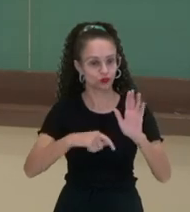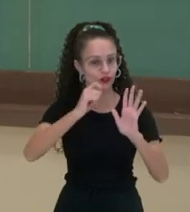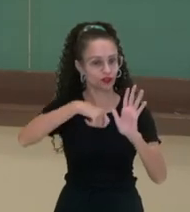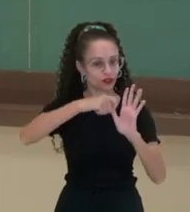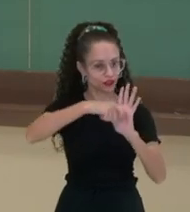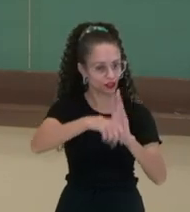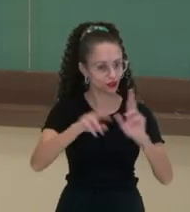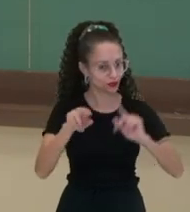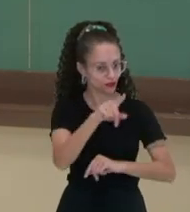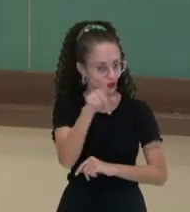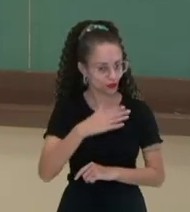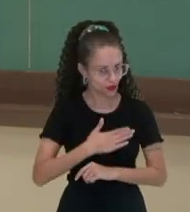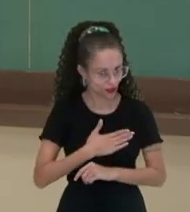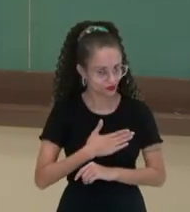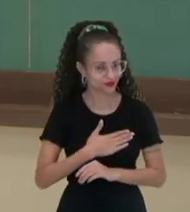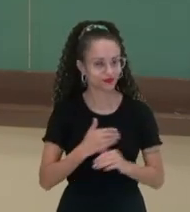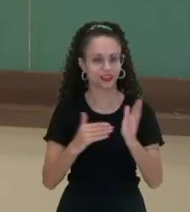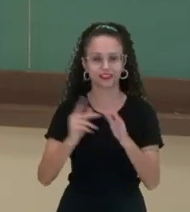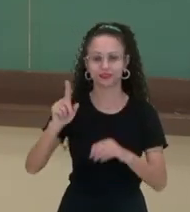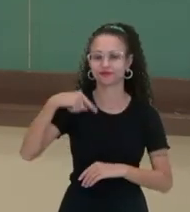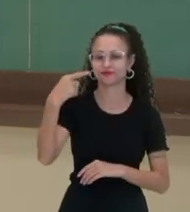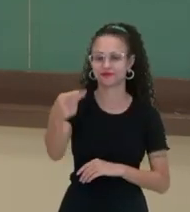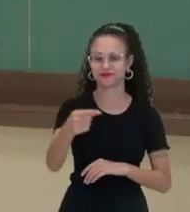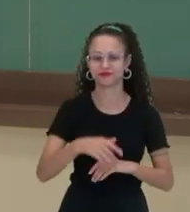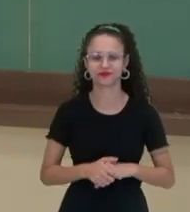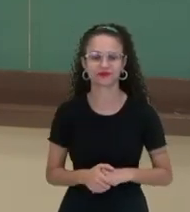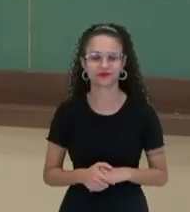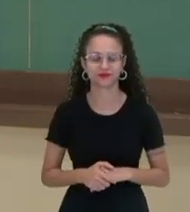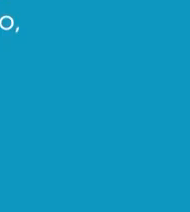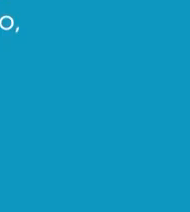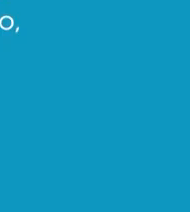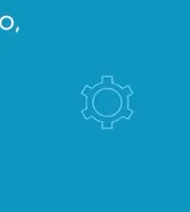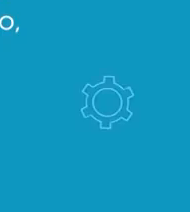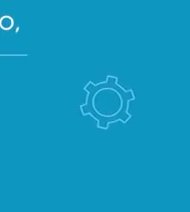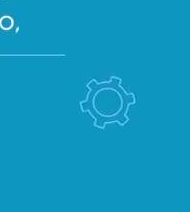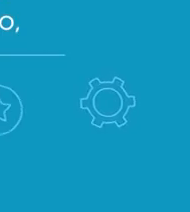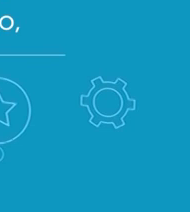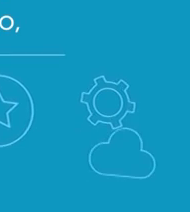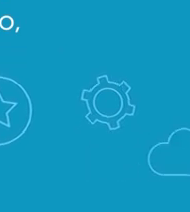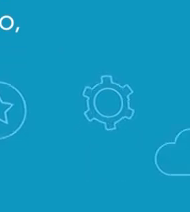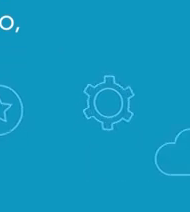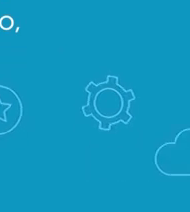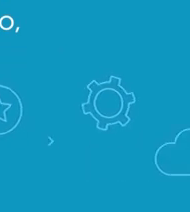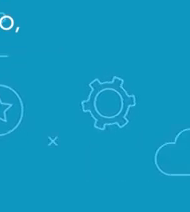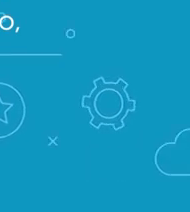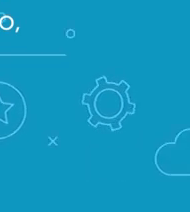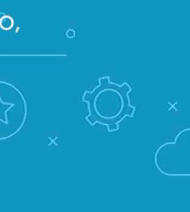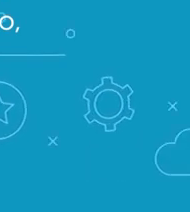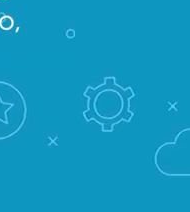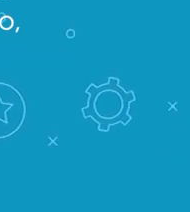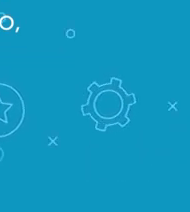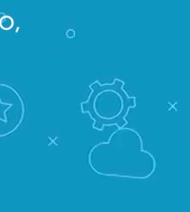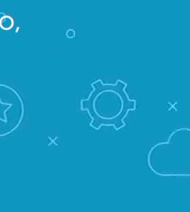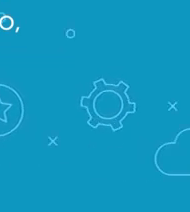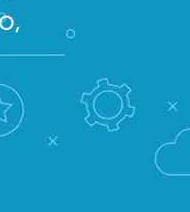calendário. Espero que vocês tenham gostado. Tchau, tchau, tchau, tchau, tchau, tchau.